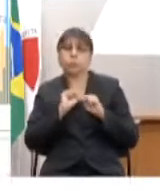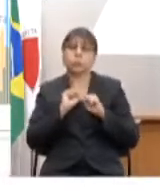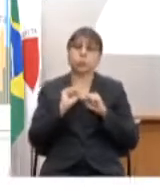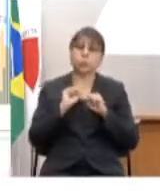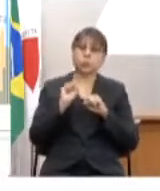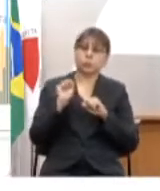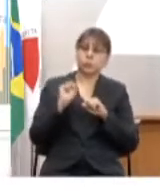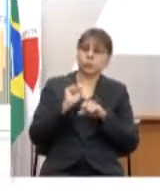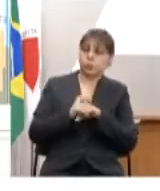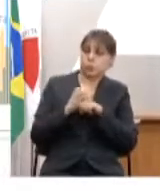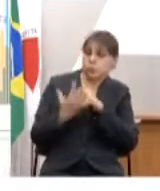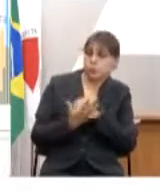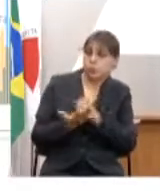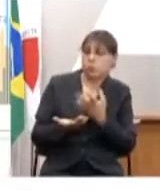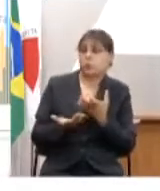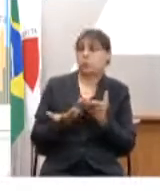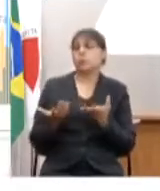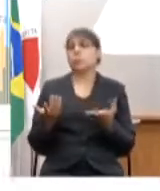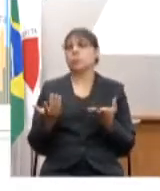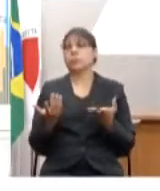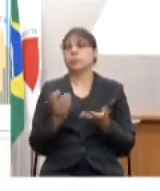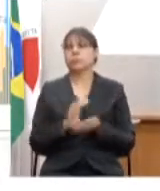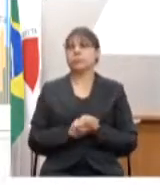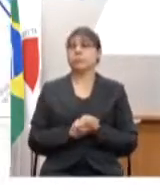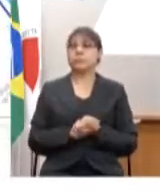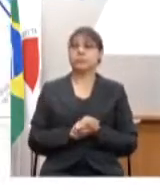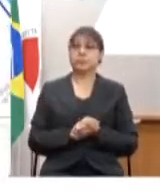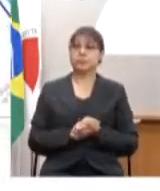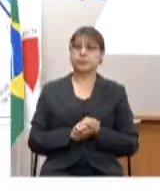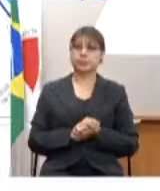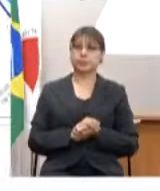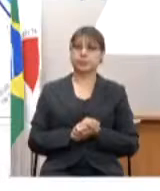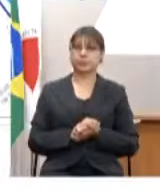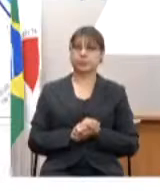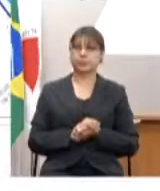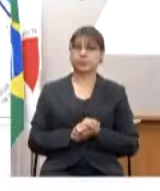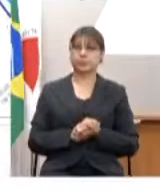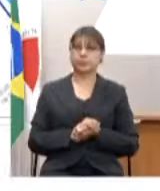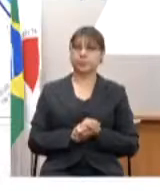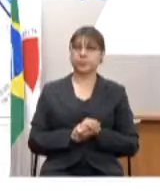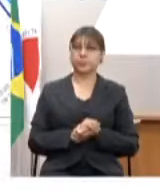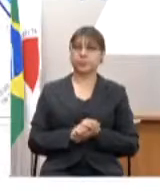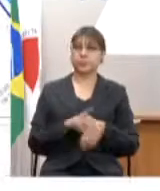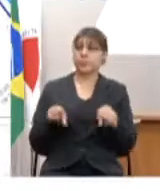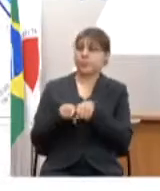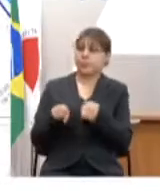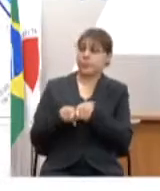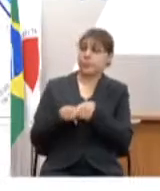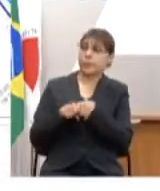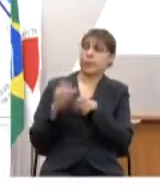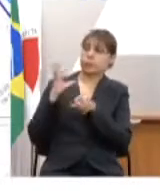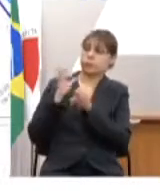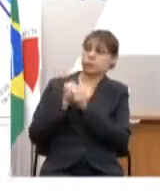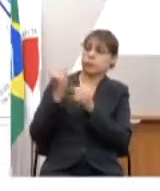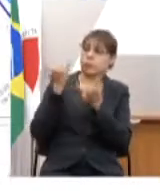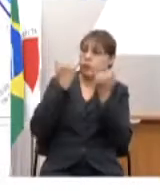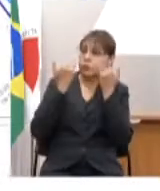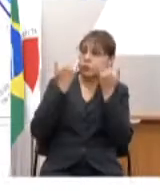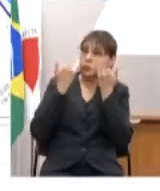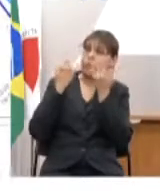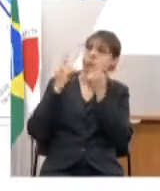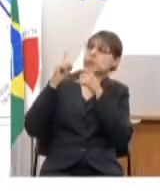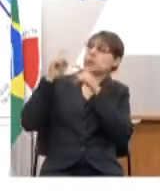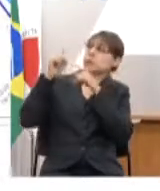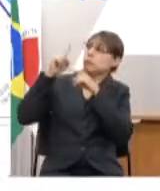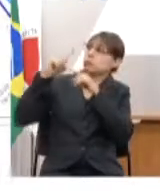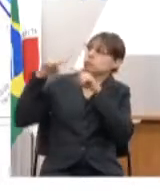situação que a epidemia está indo pode passar esse indicador é indicador de demanda de